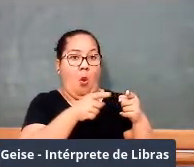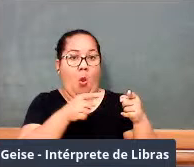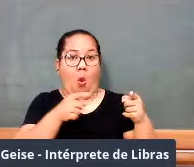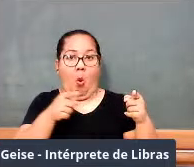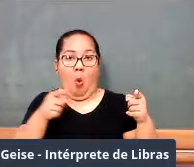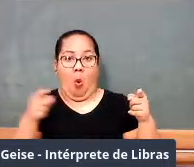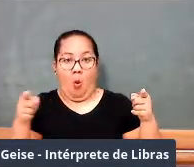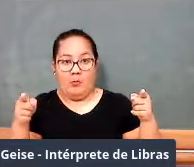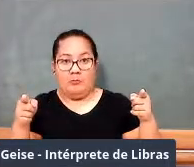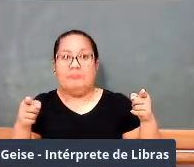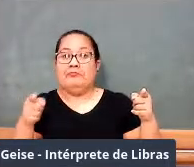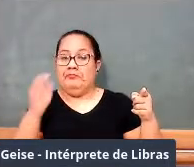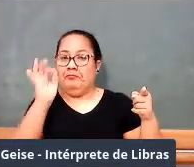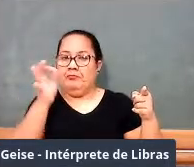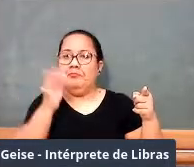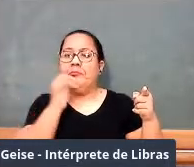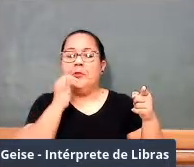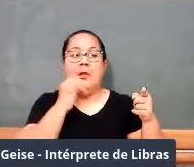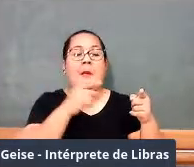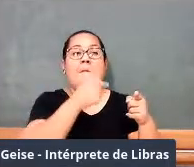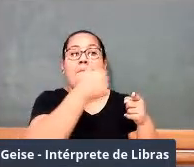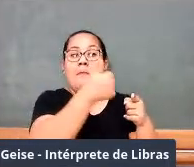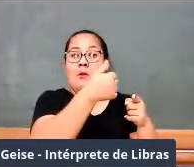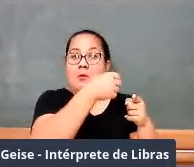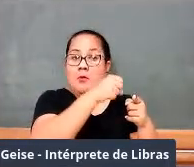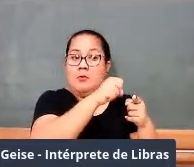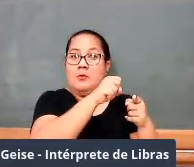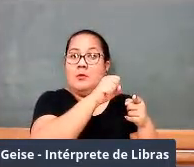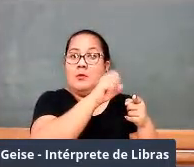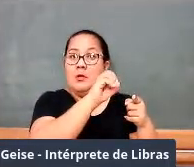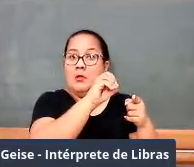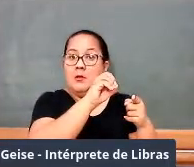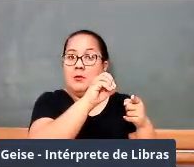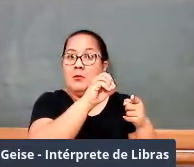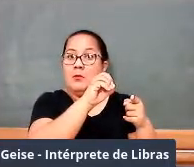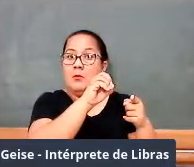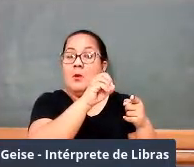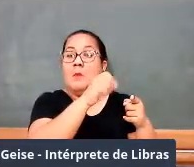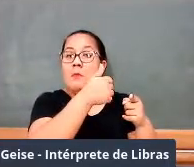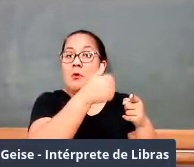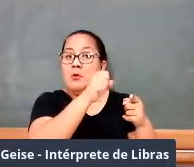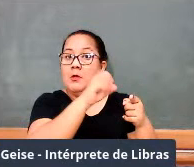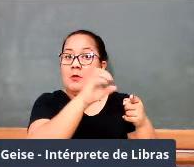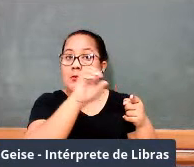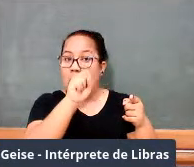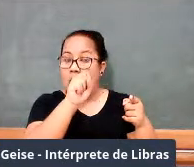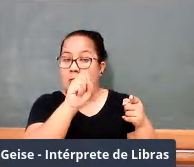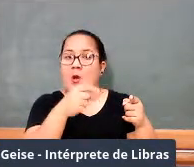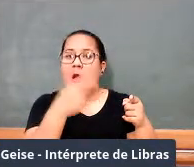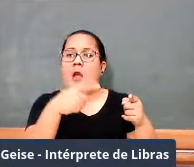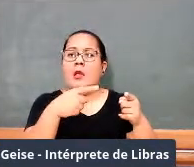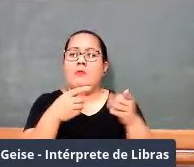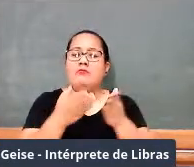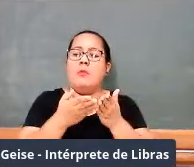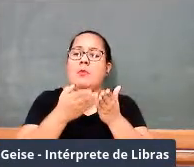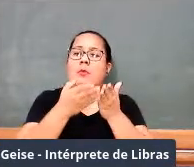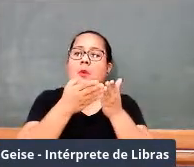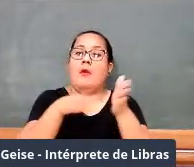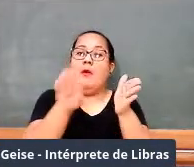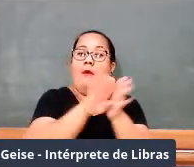cronologia. 1808, chega a família real ao Brasil. Então,